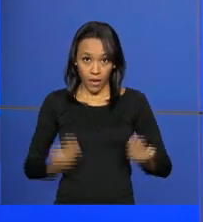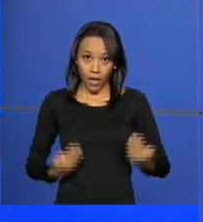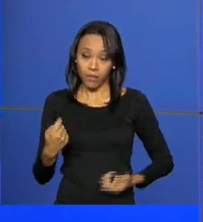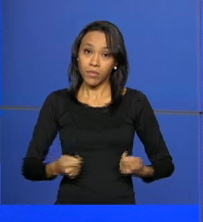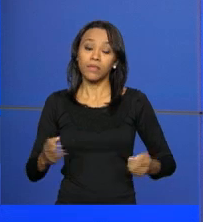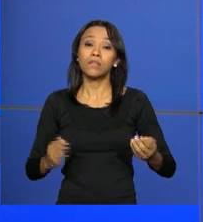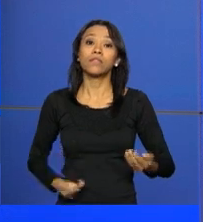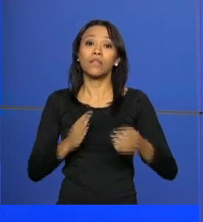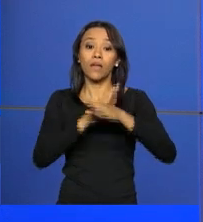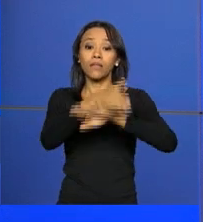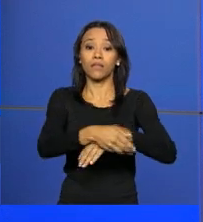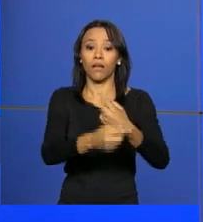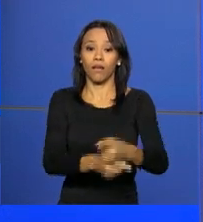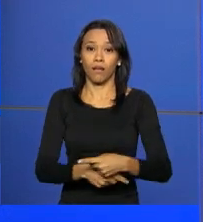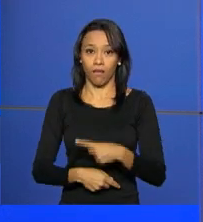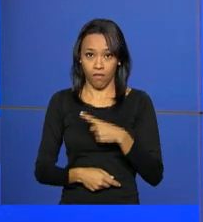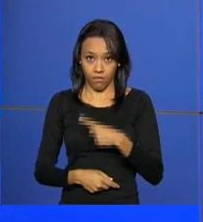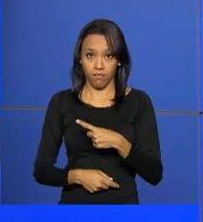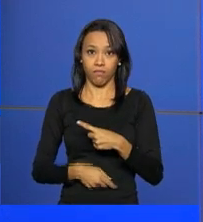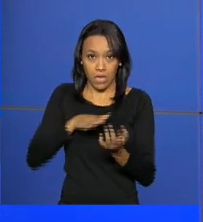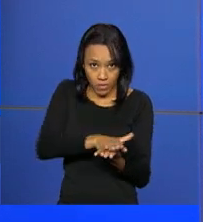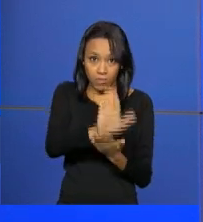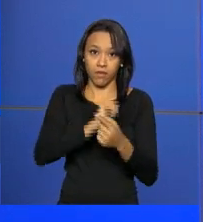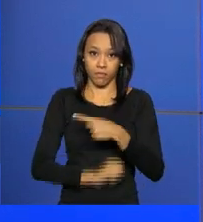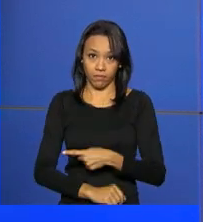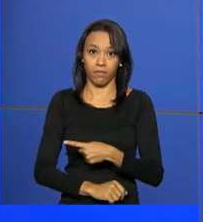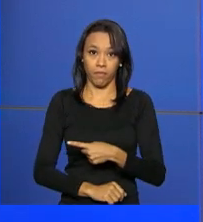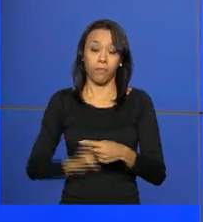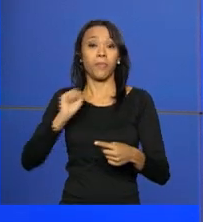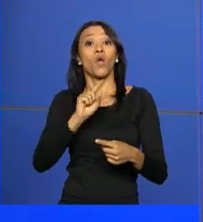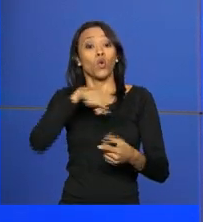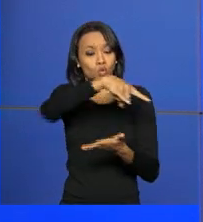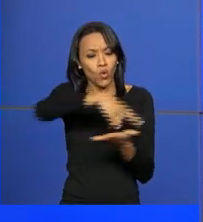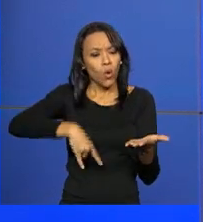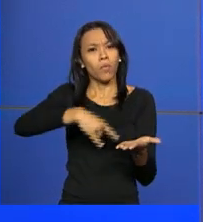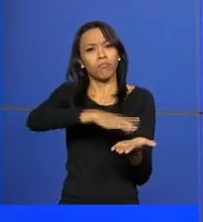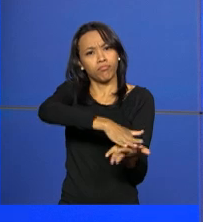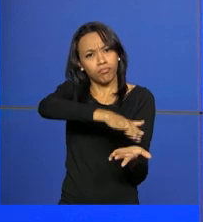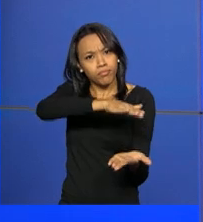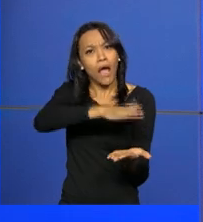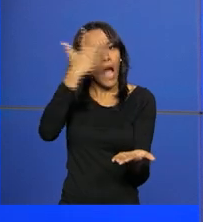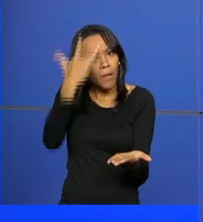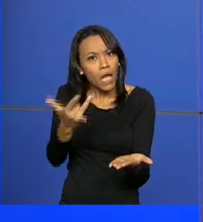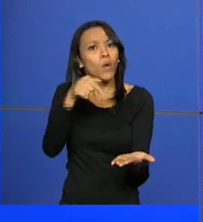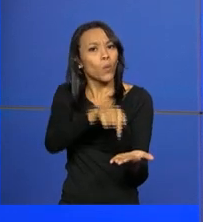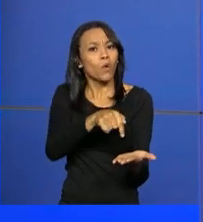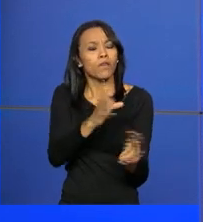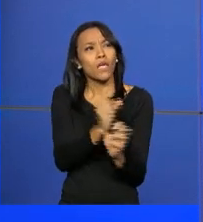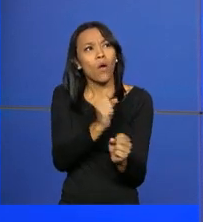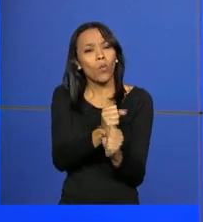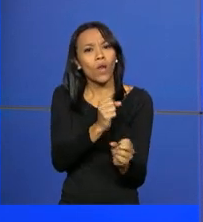página www.esocial.gov.br. Os documentos gerados a partir de amanhã serão